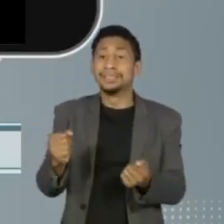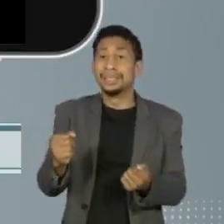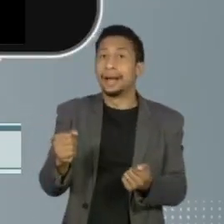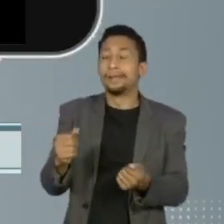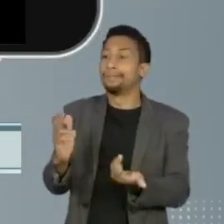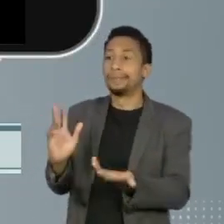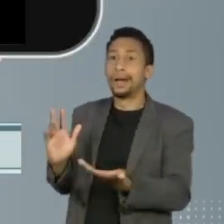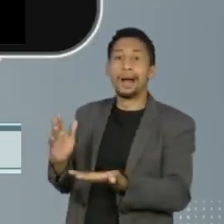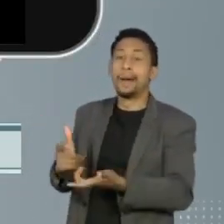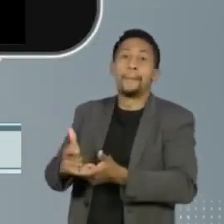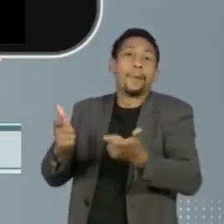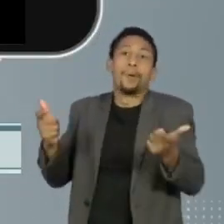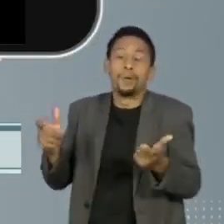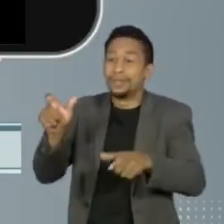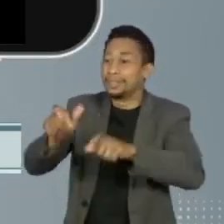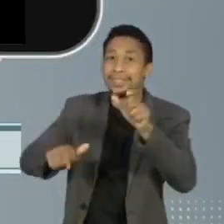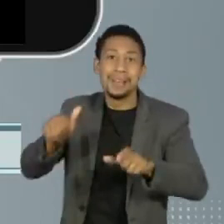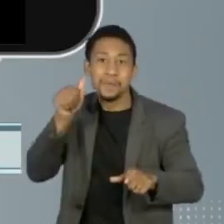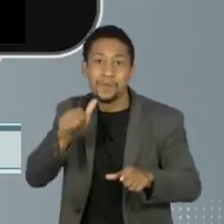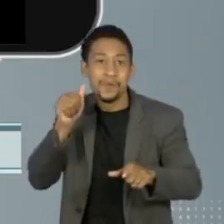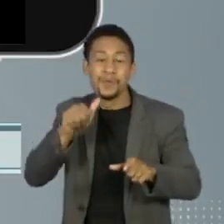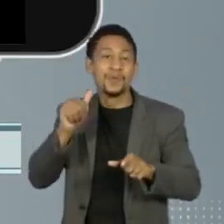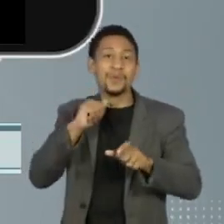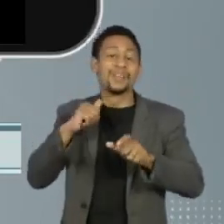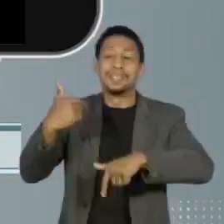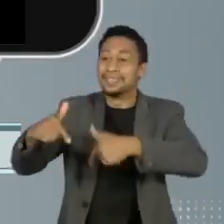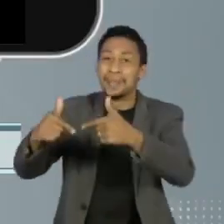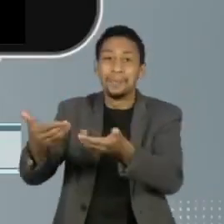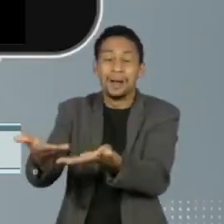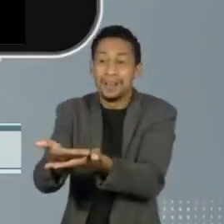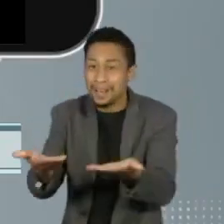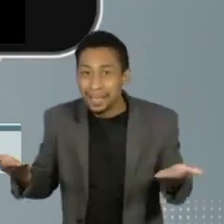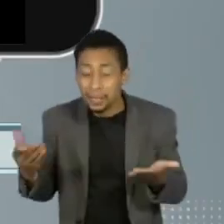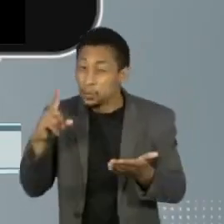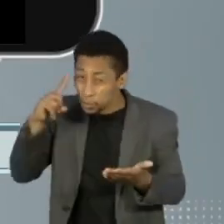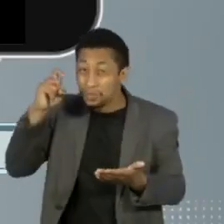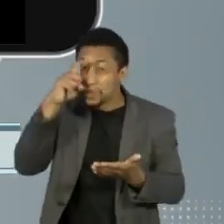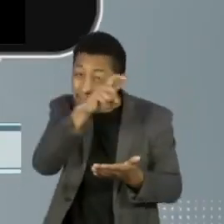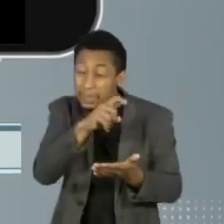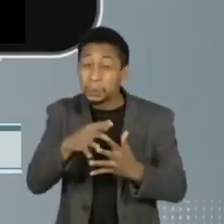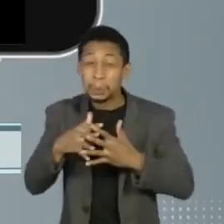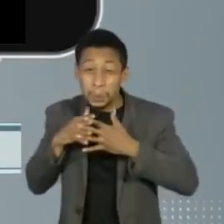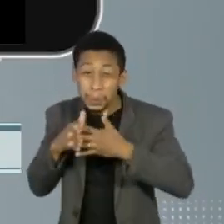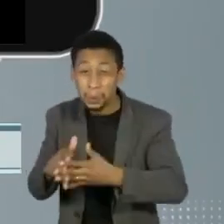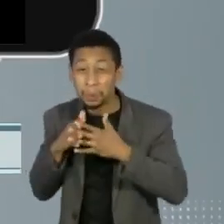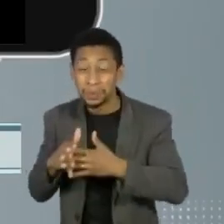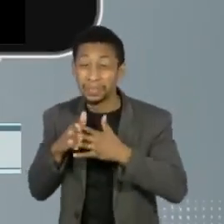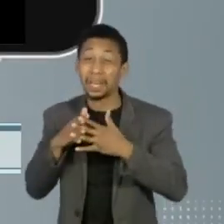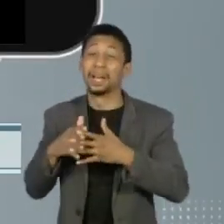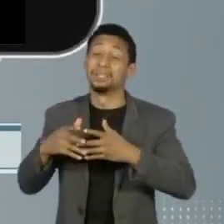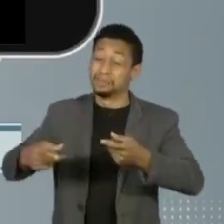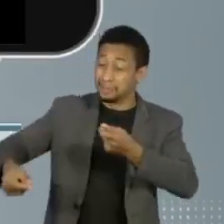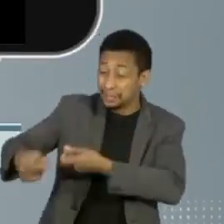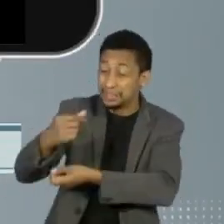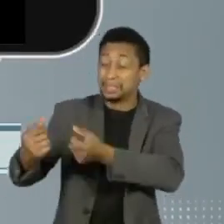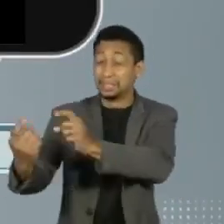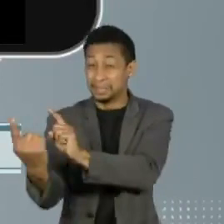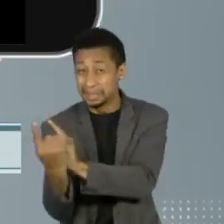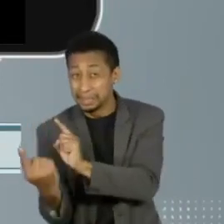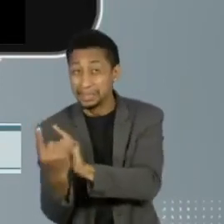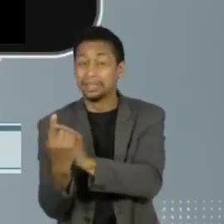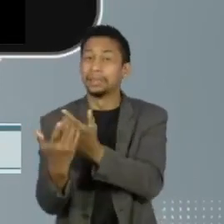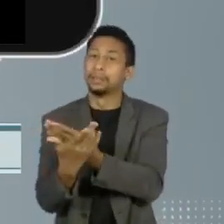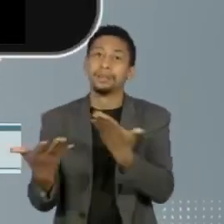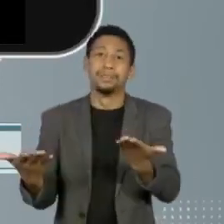os postos mais vulneráveis e foram os postos mais vulneráveis nesses setores de serviço e comércio que tiveram